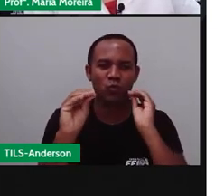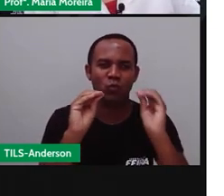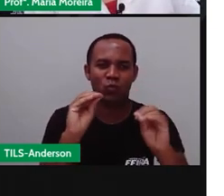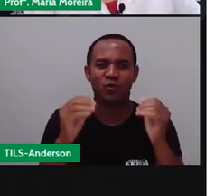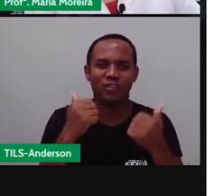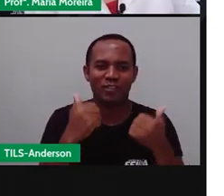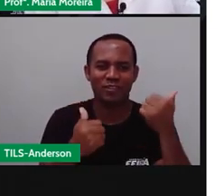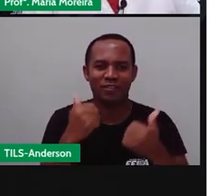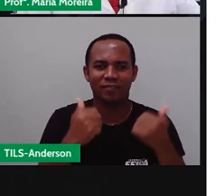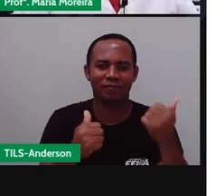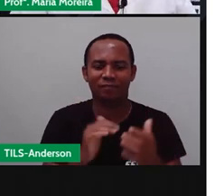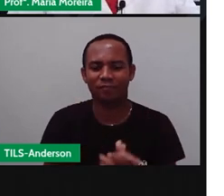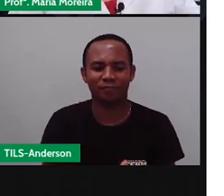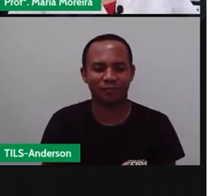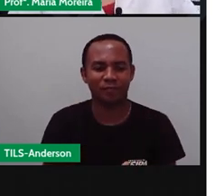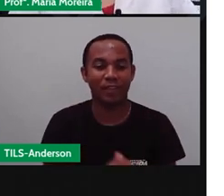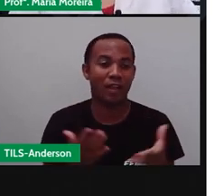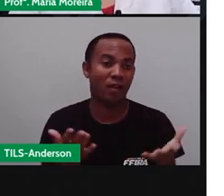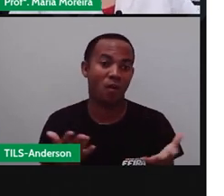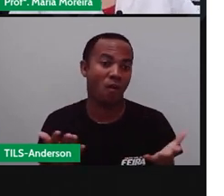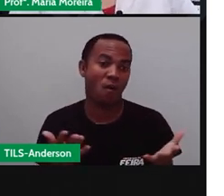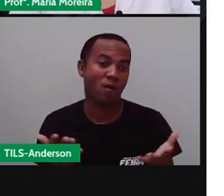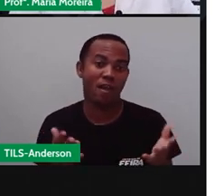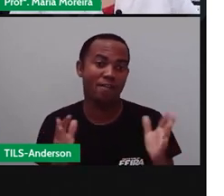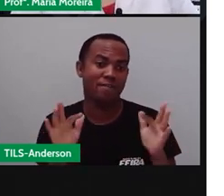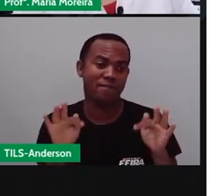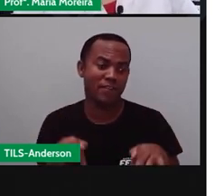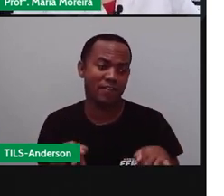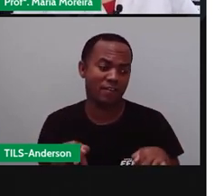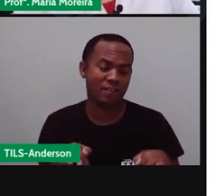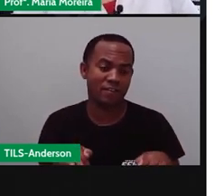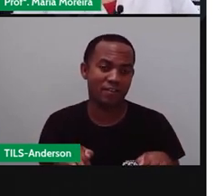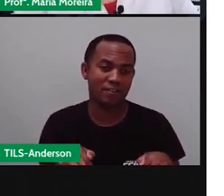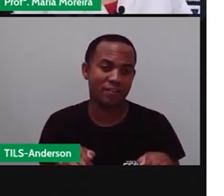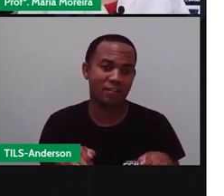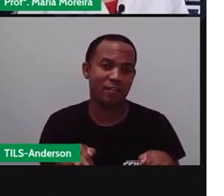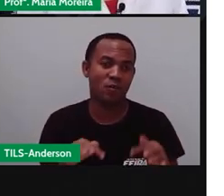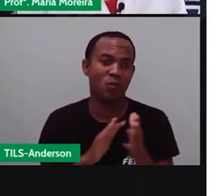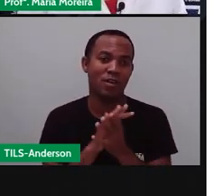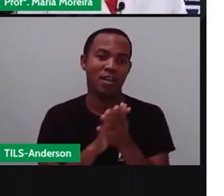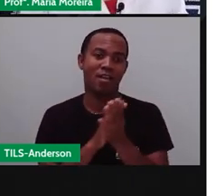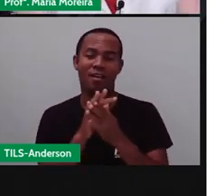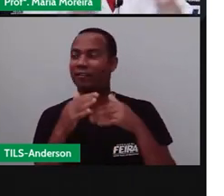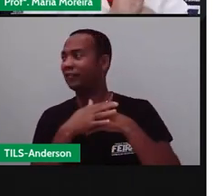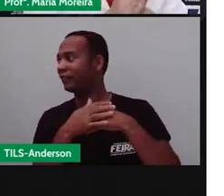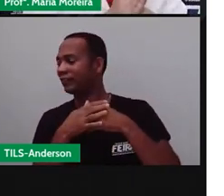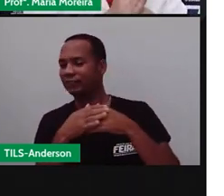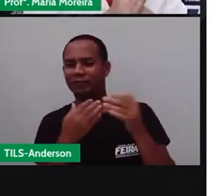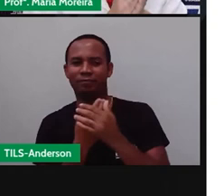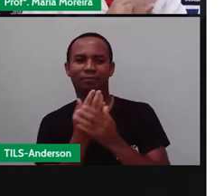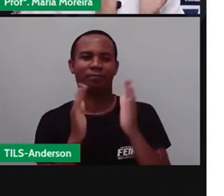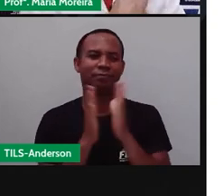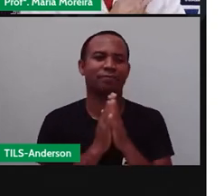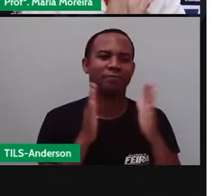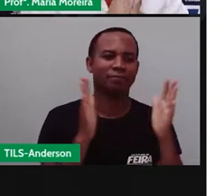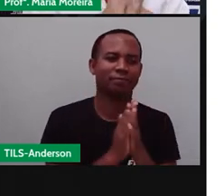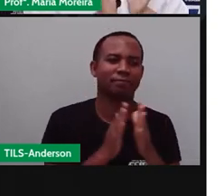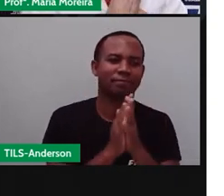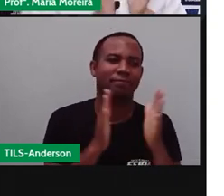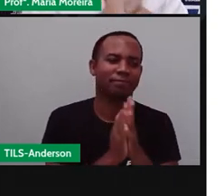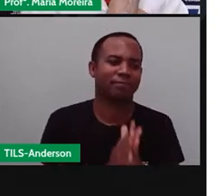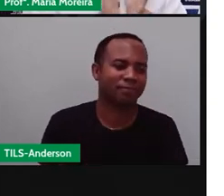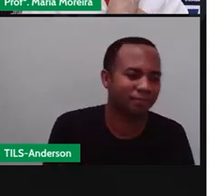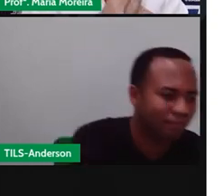oi Brian. E os nossos recazinhos, depois de tantos beijos, né, façam o quê? Lavar uma mão,